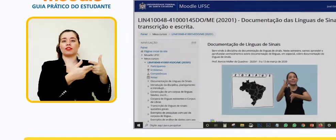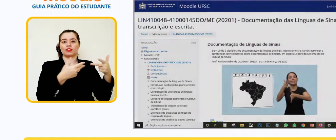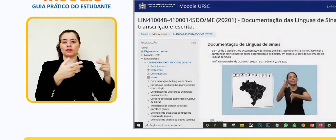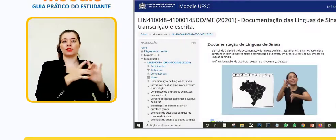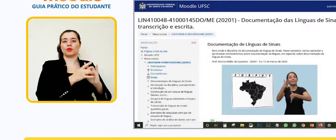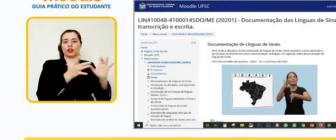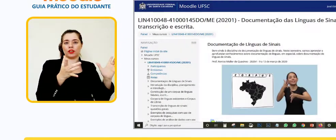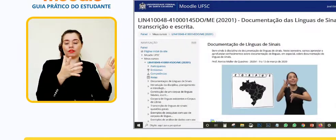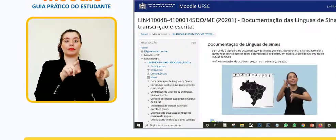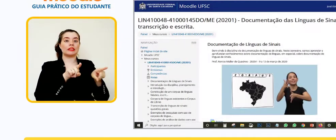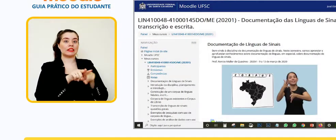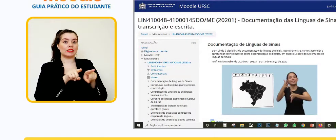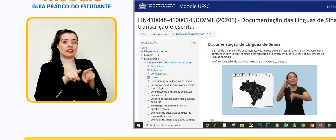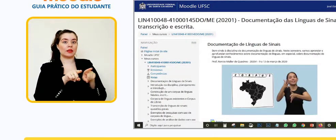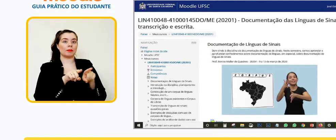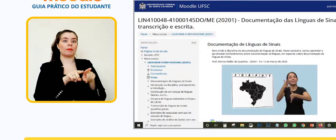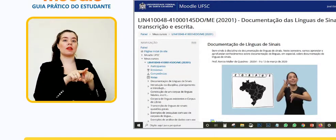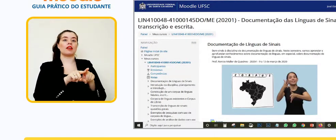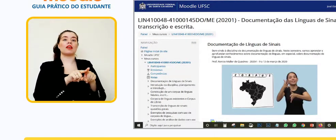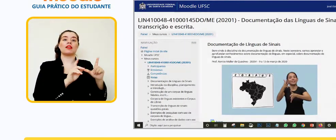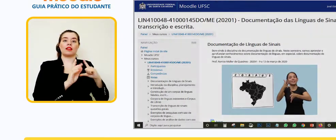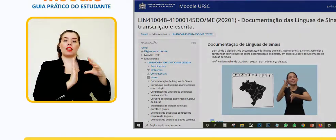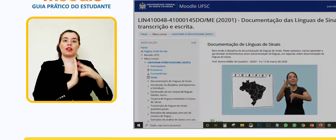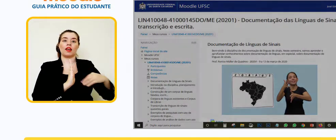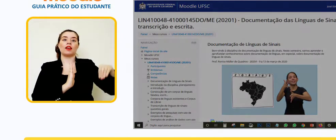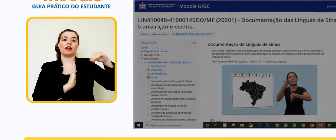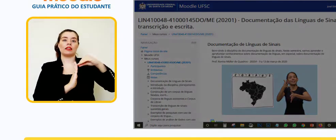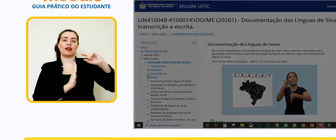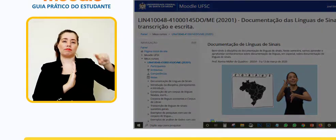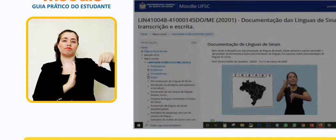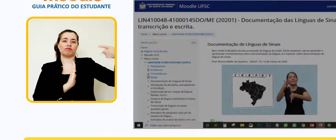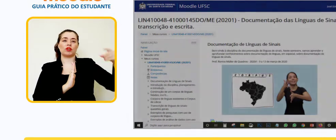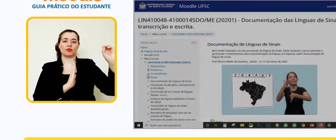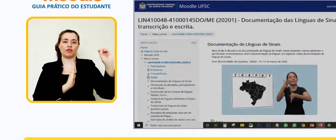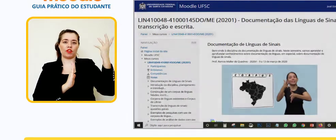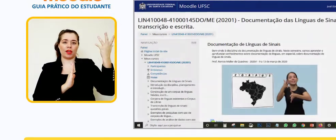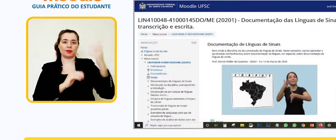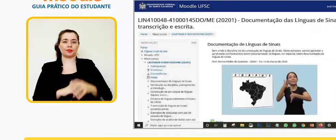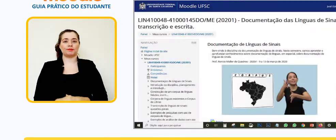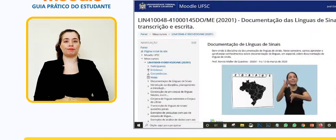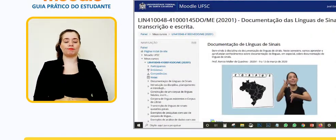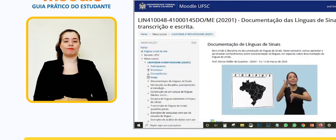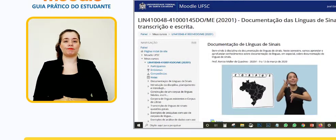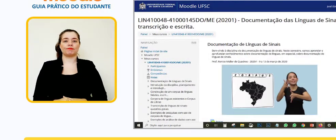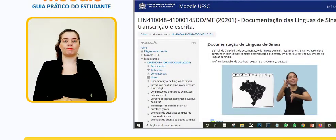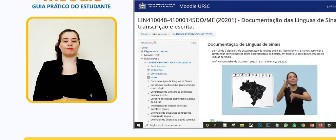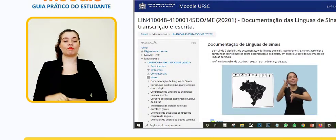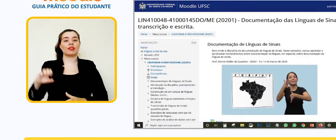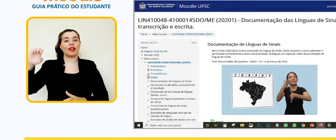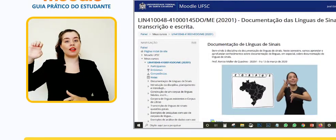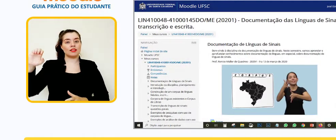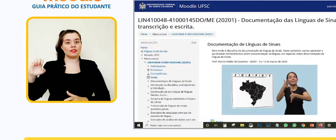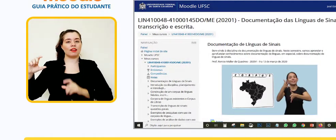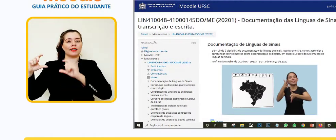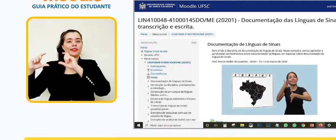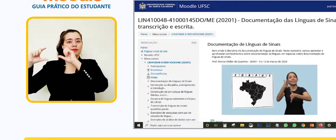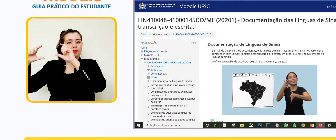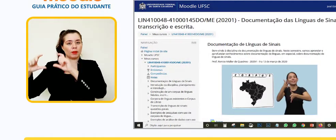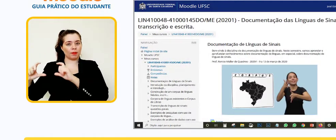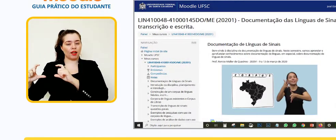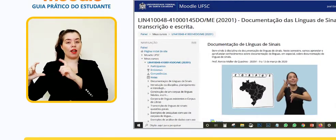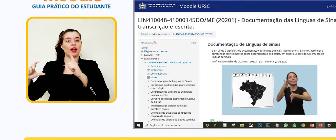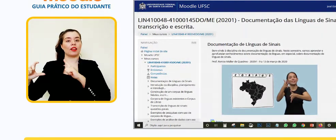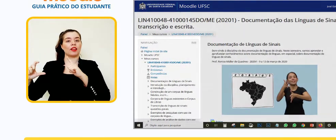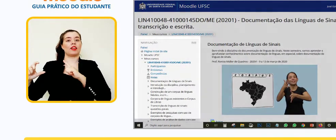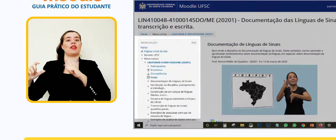atividades disponíveis nessa disciplina, e também um calendário com os próximos eventos. No bloco navegação,